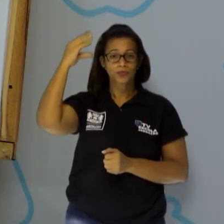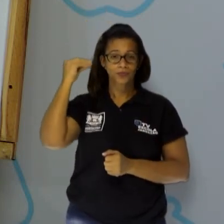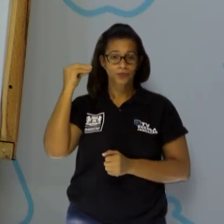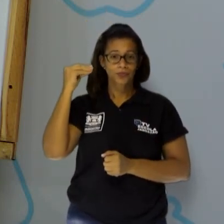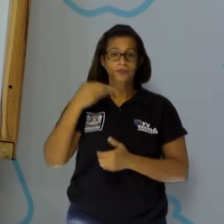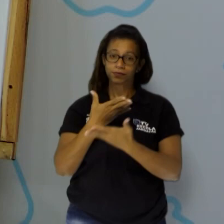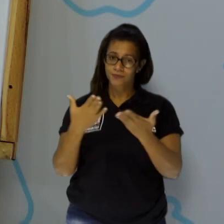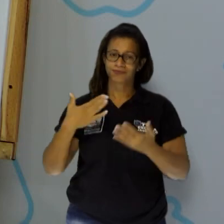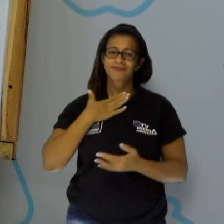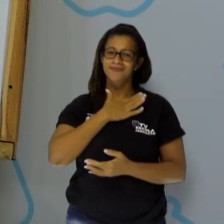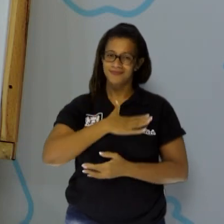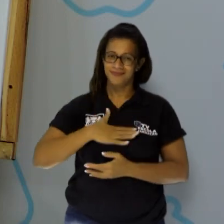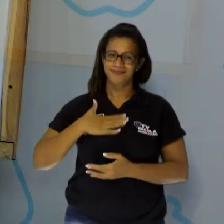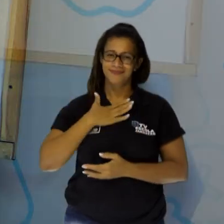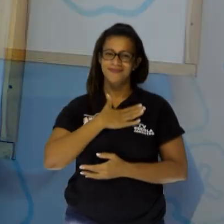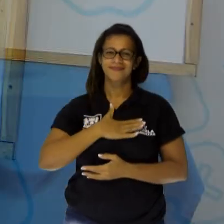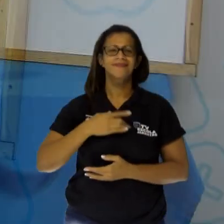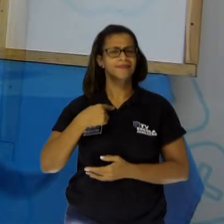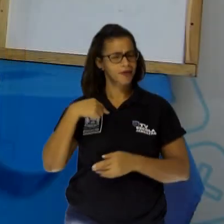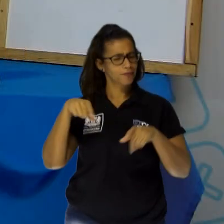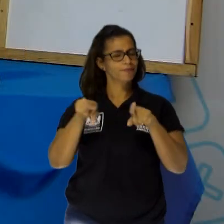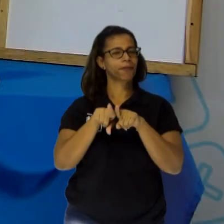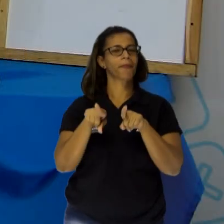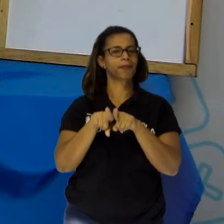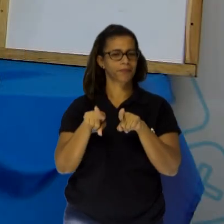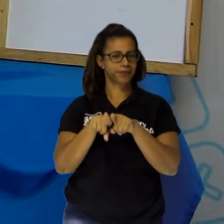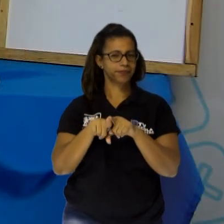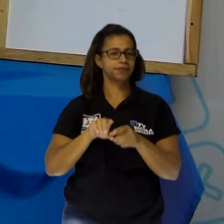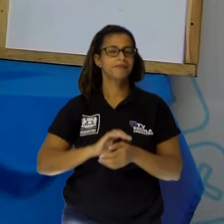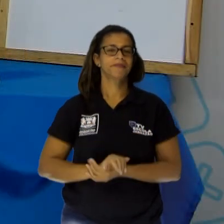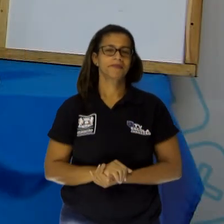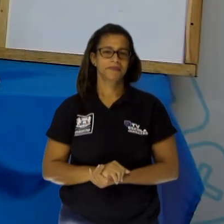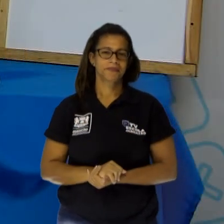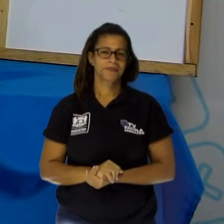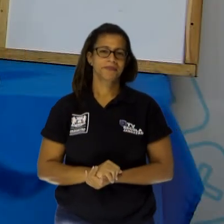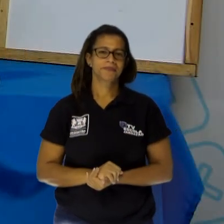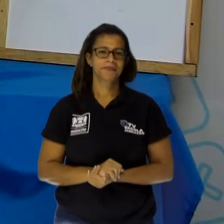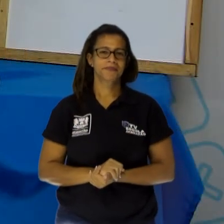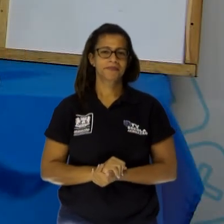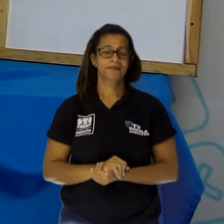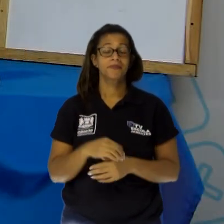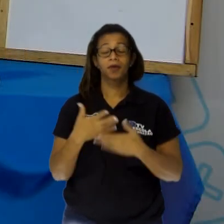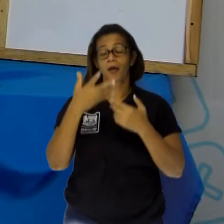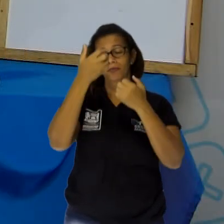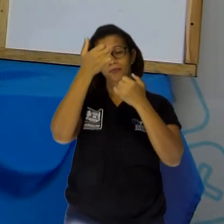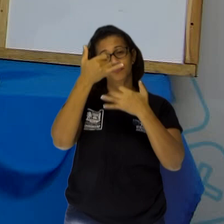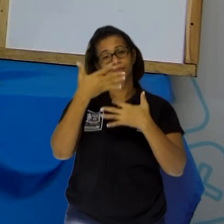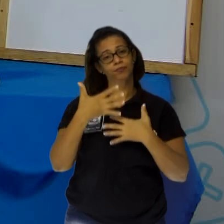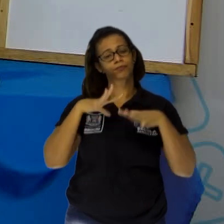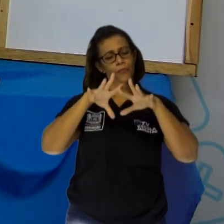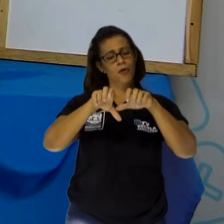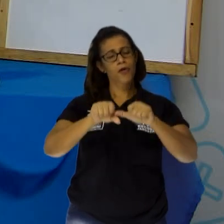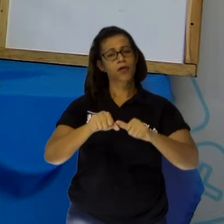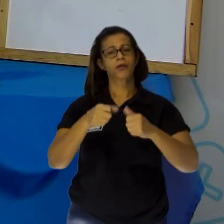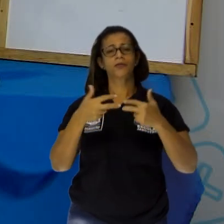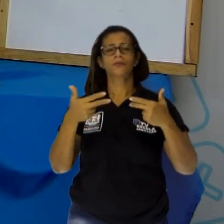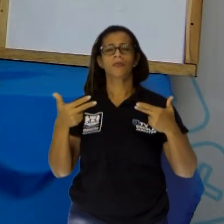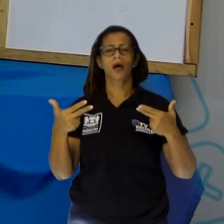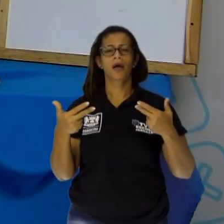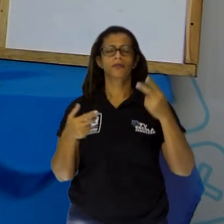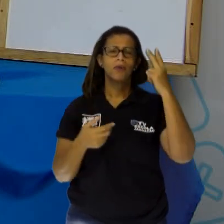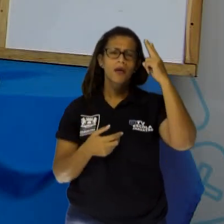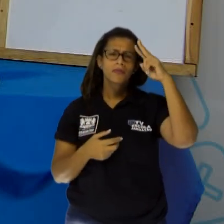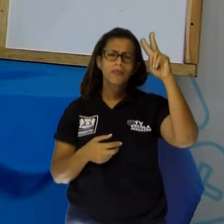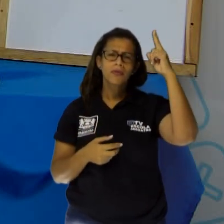amei! E eu tenho certeza que você amou também. Mas falando em todos esses animais, eu me lembrei que o livro é